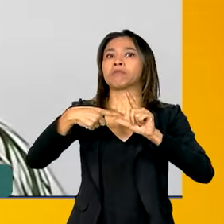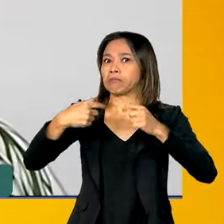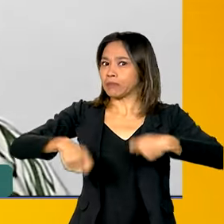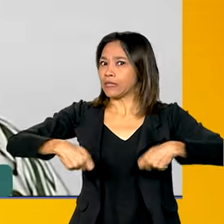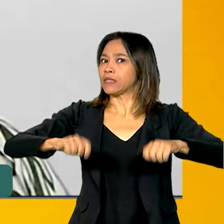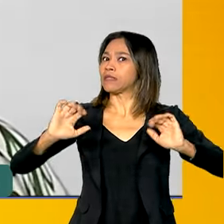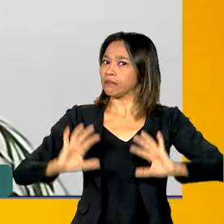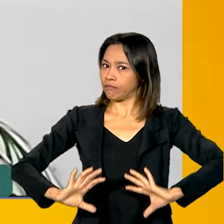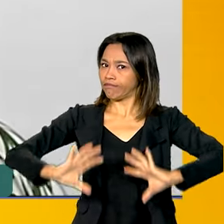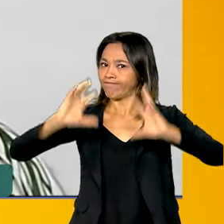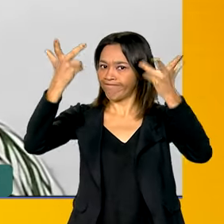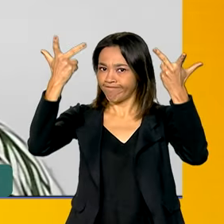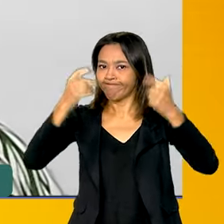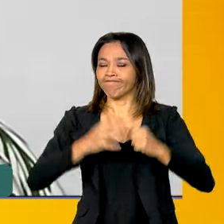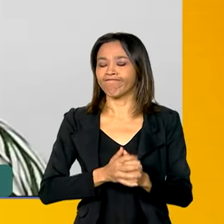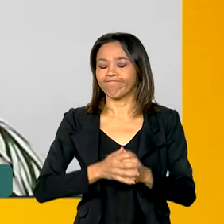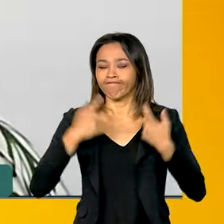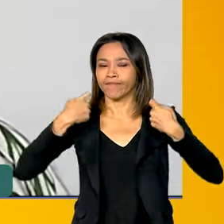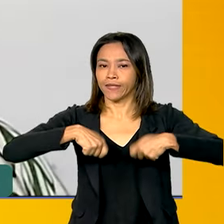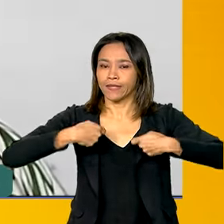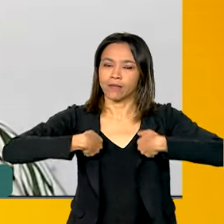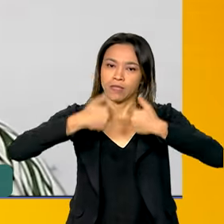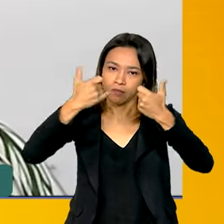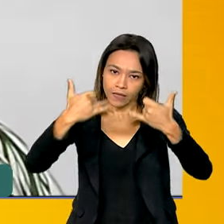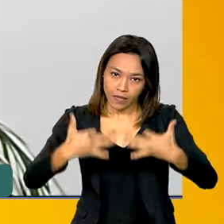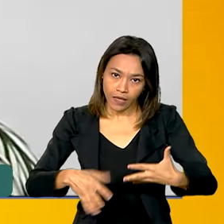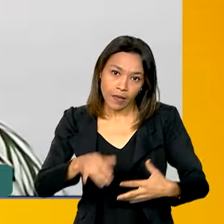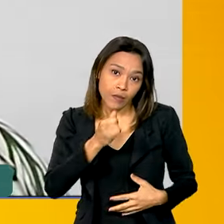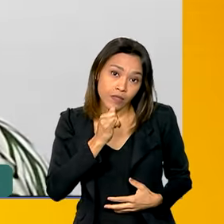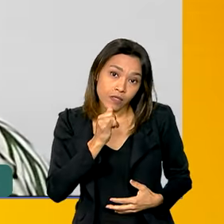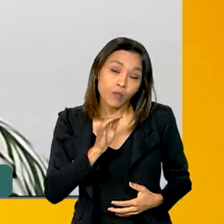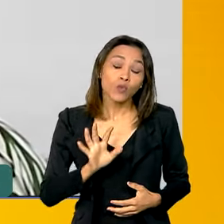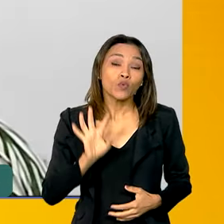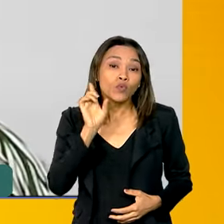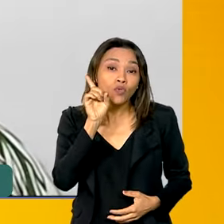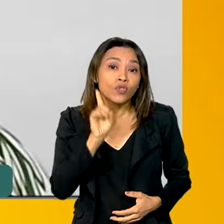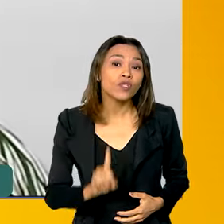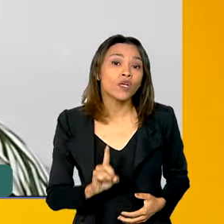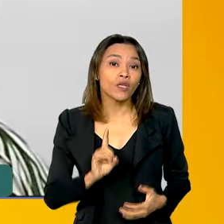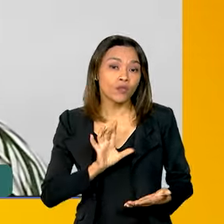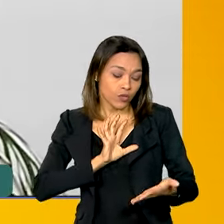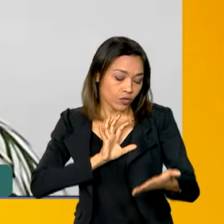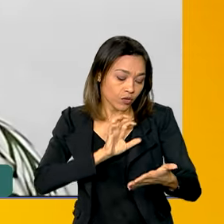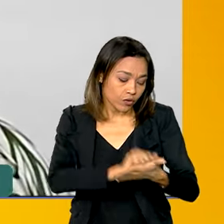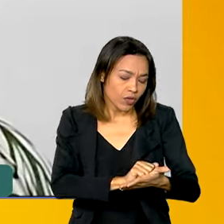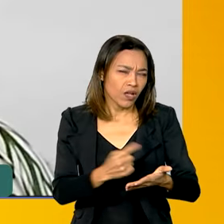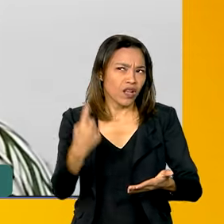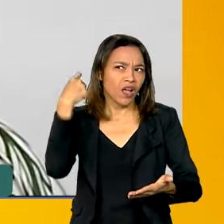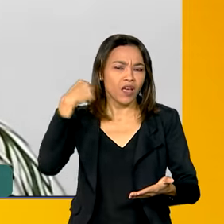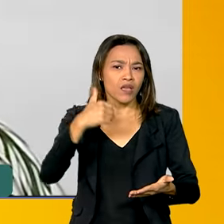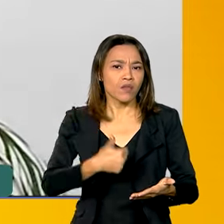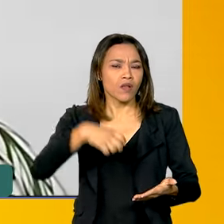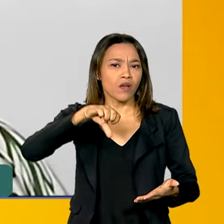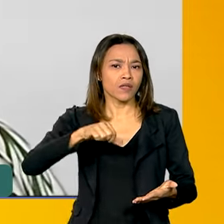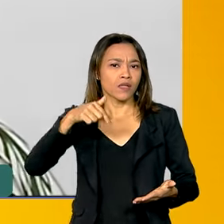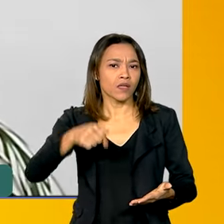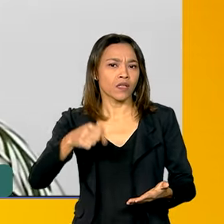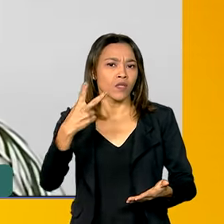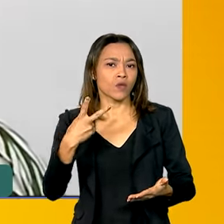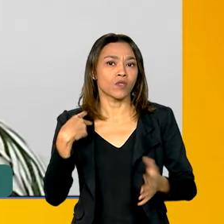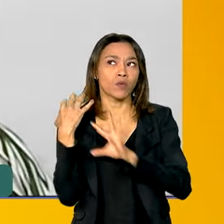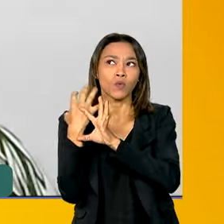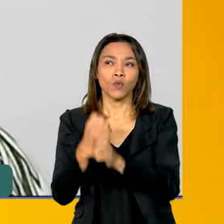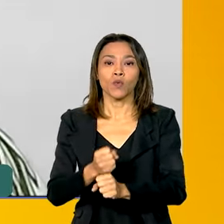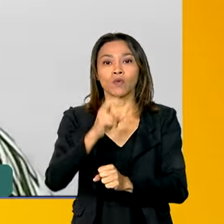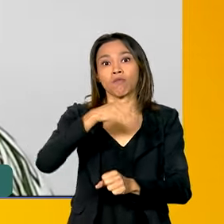celebrada. Temos que pontuar que o direito, por exemplo, ao registro, desde 1972, temos mais de 50 anos que as